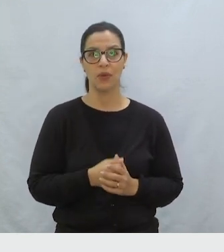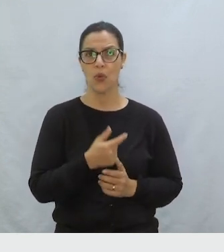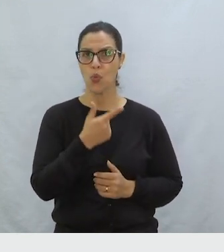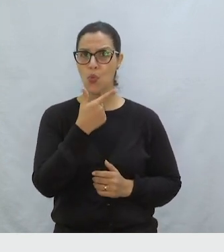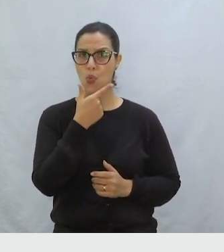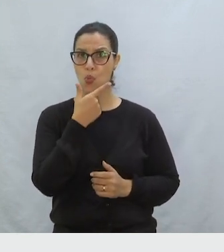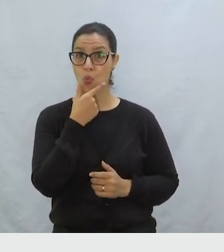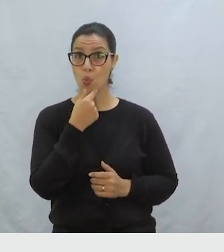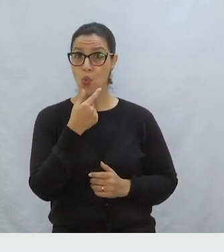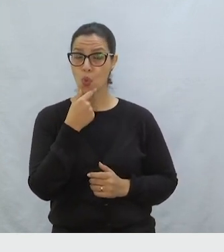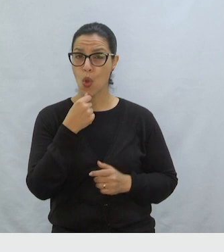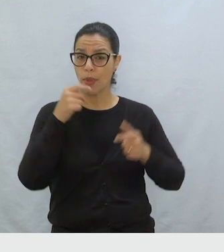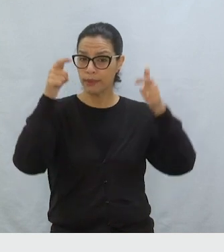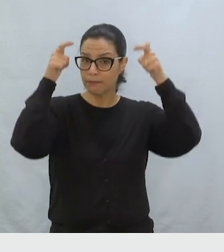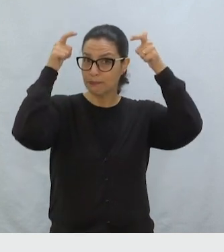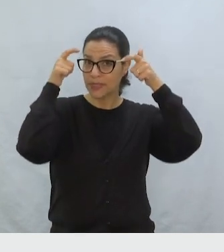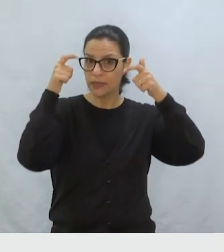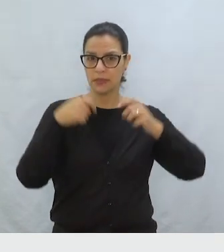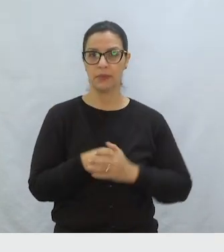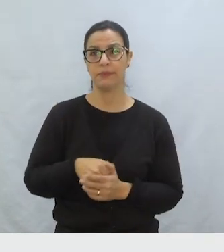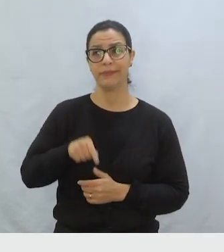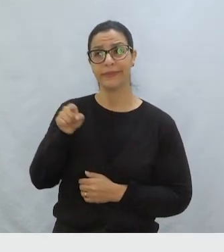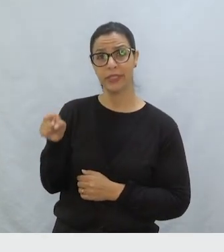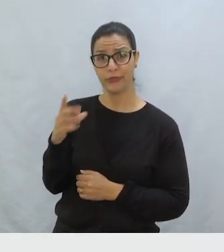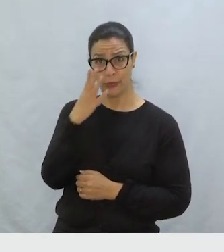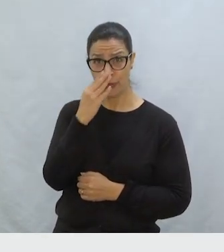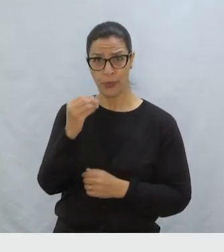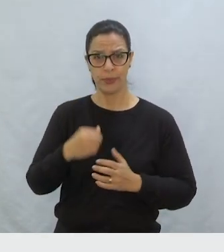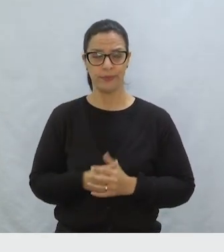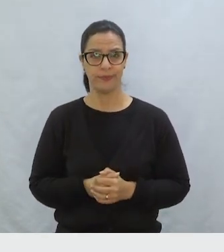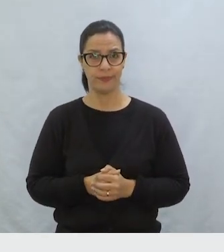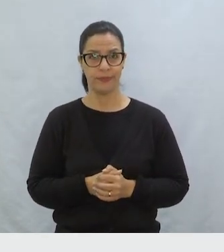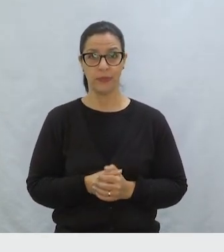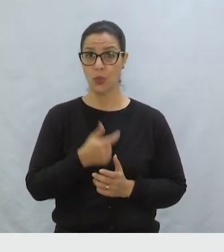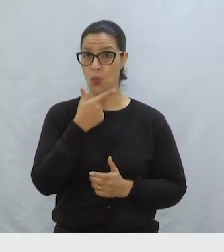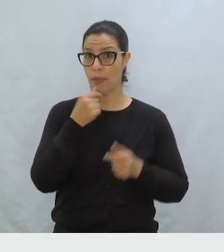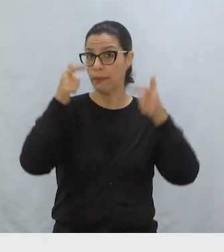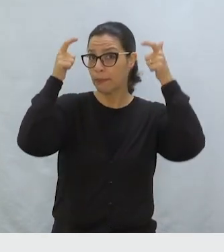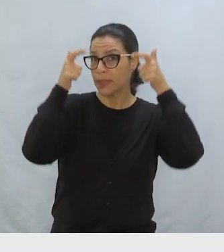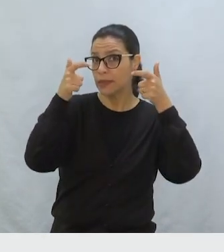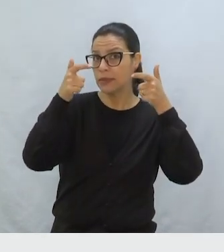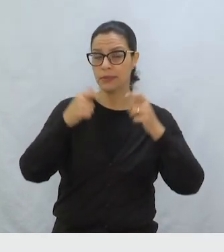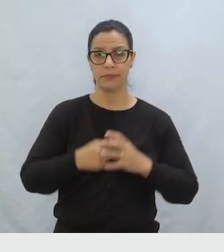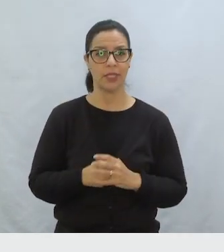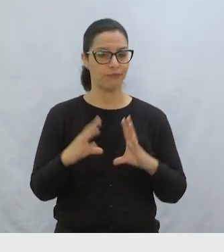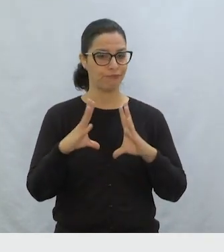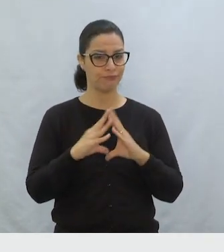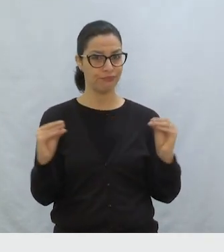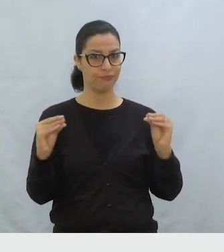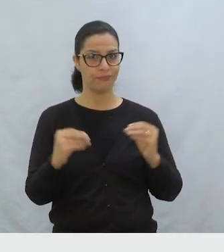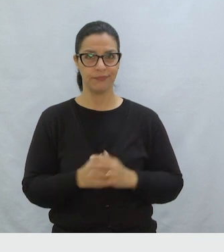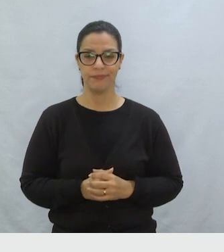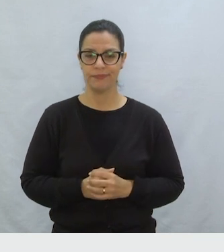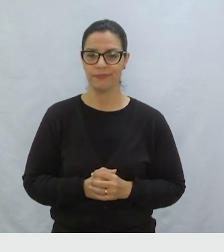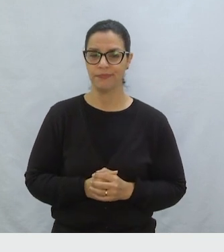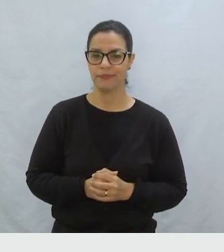Este é o príncipe Este é o lobo O príncipe Não está mais aqui